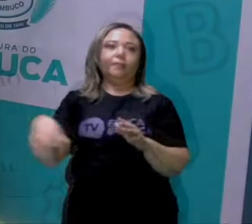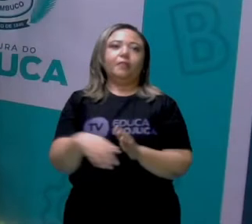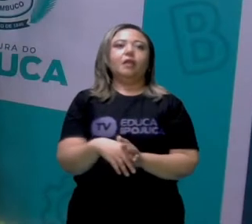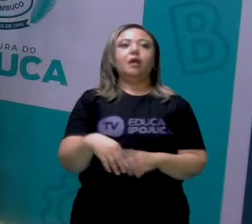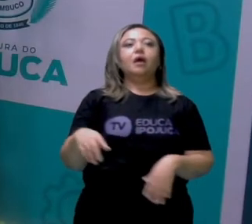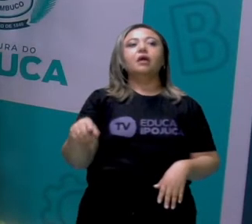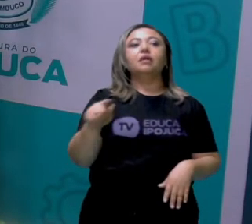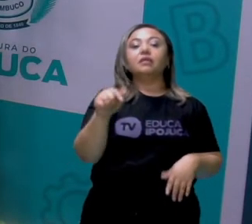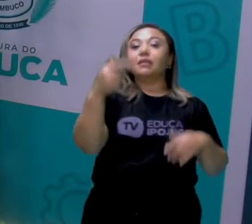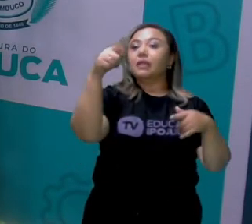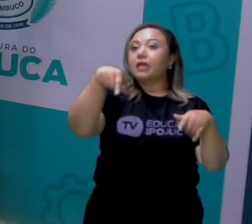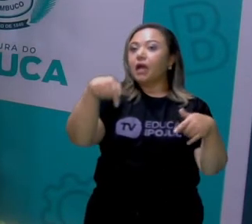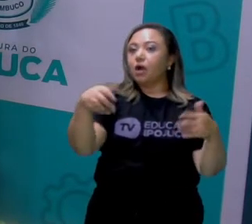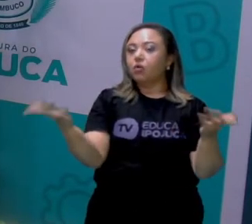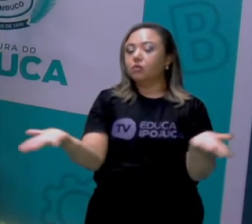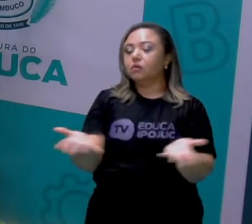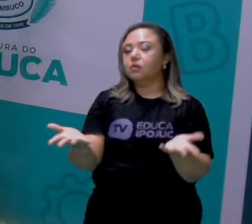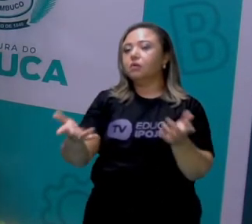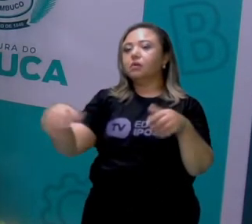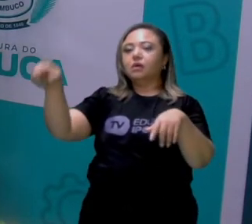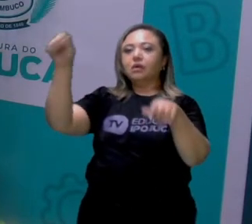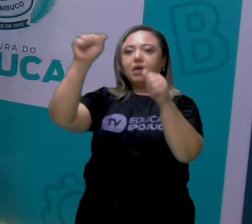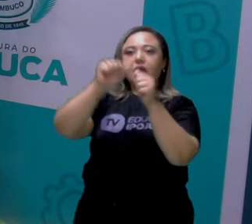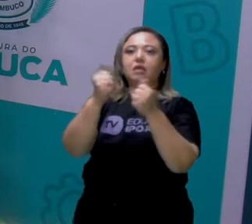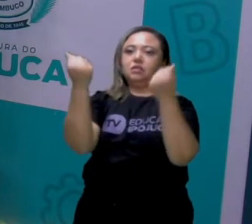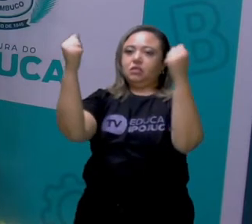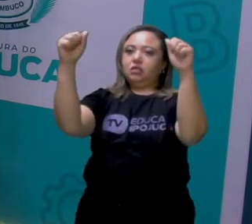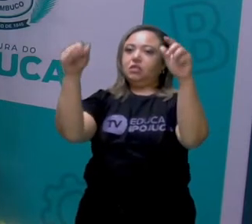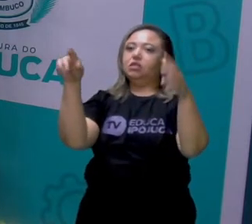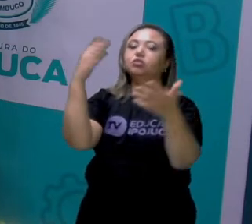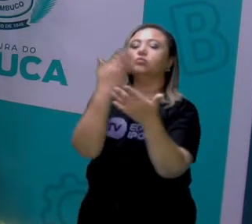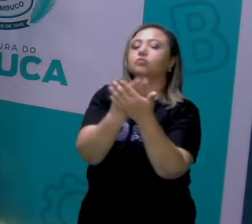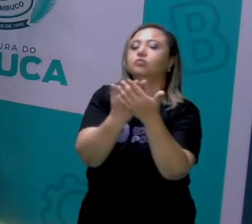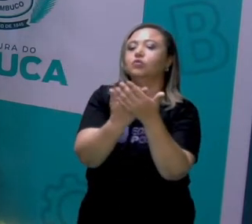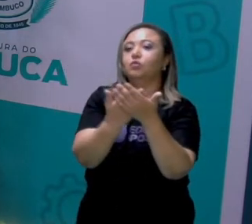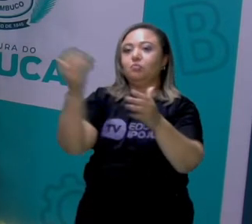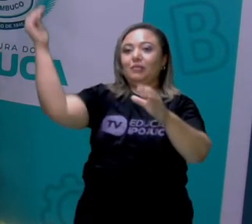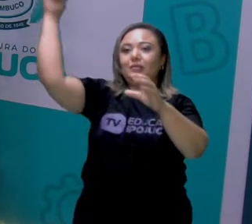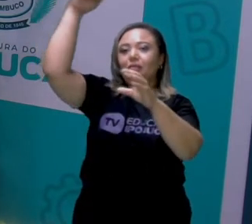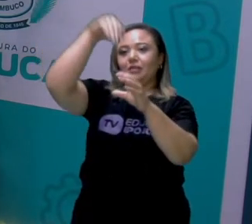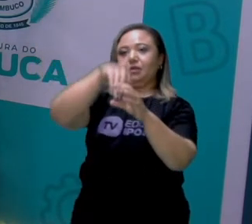gente vem estudando, principalmente no contexto escolar, com maior frequência.